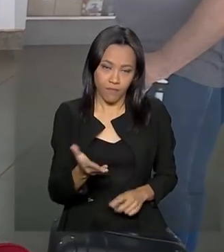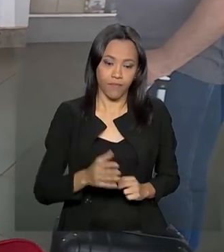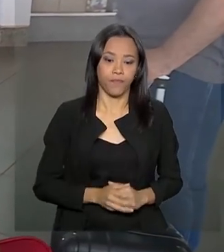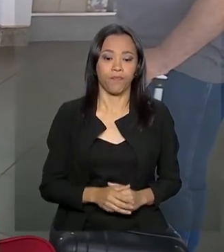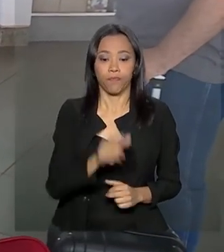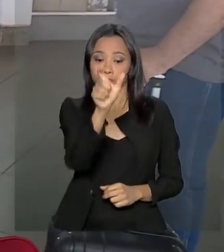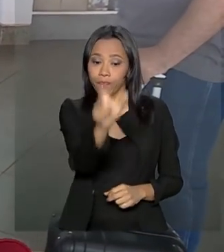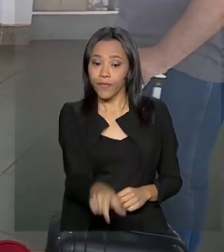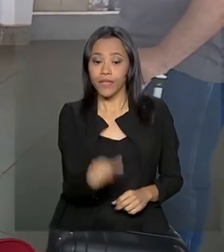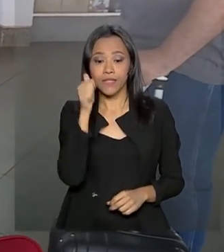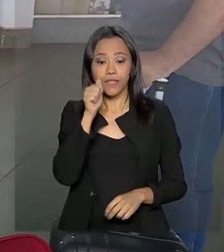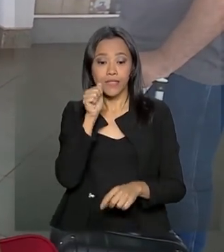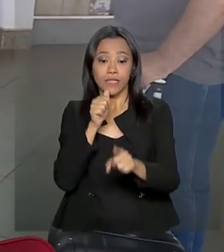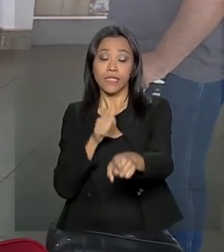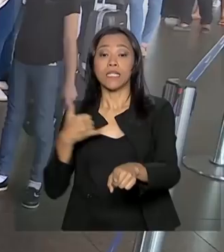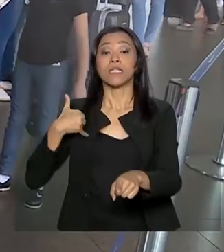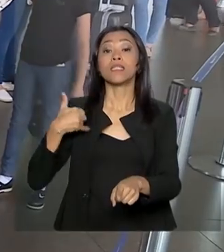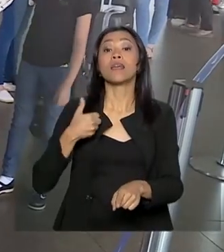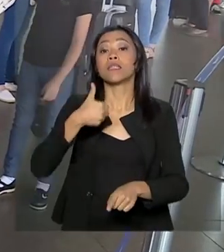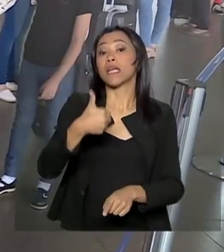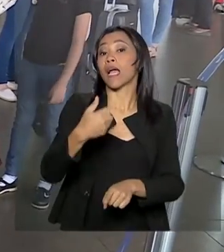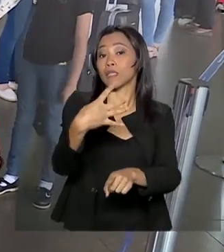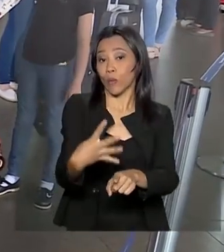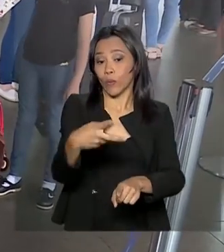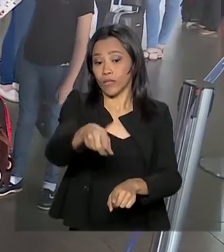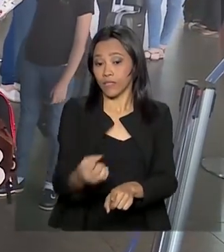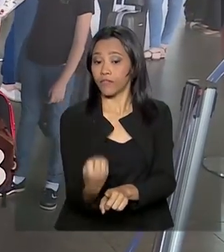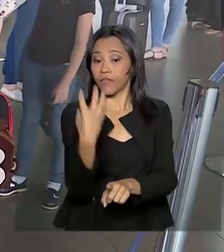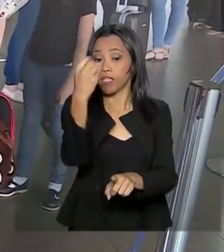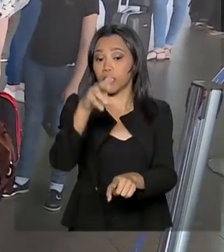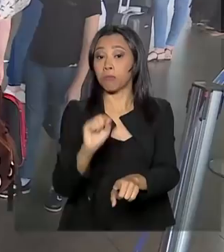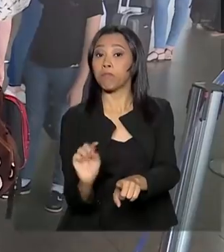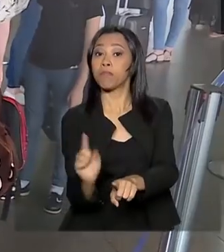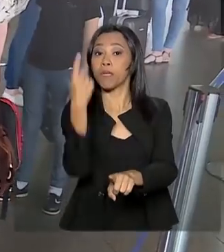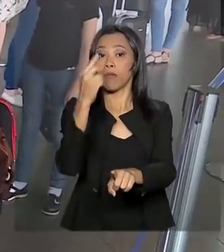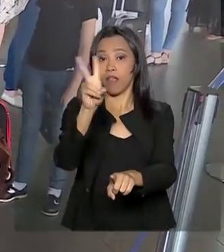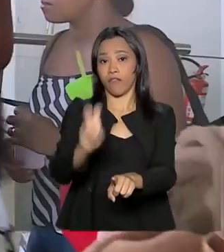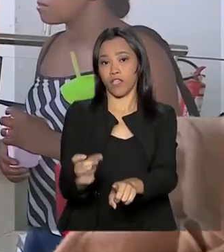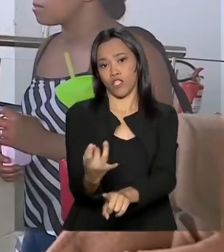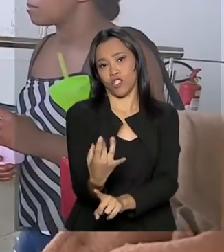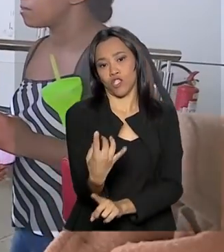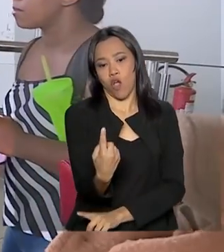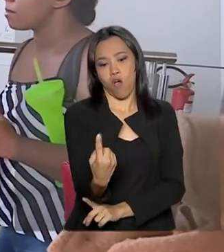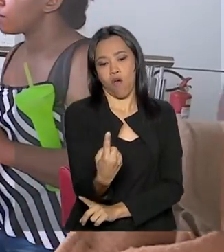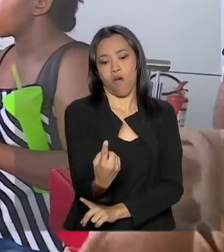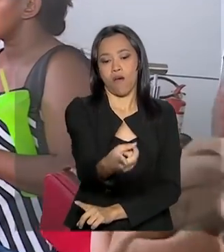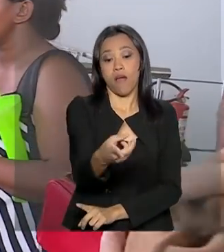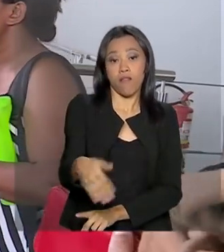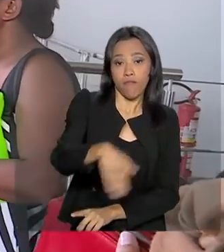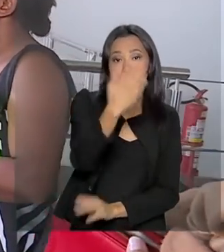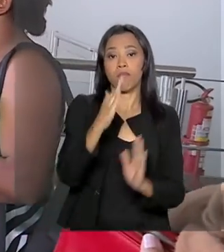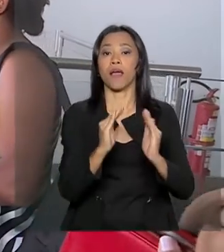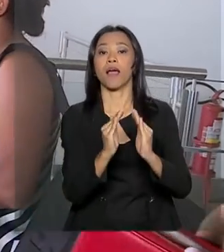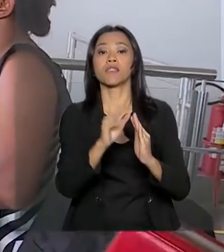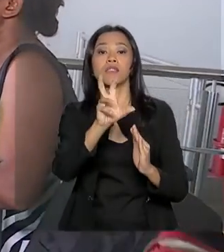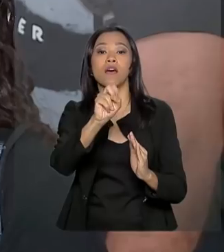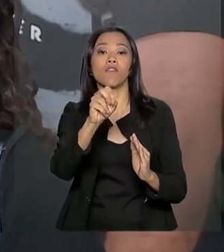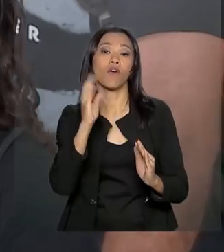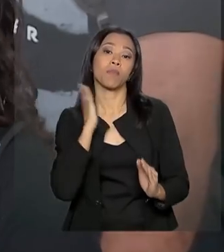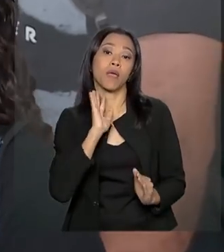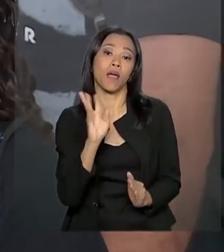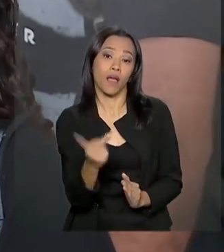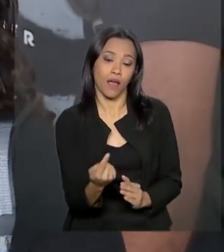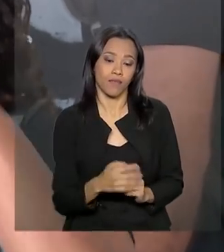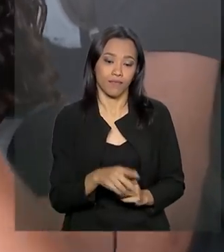Maria Fernanda tem 14 anos e está viajando pela primeira vez sozinha. Vai para a casa da avó em Minas Gerais.